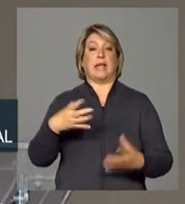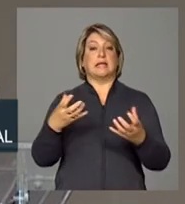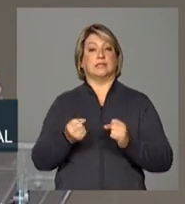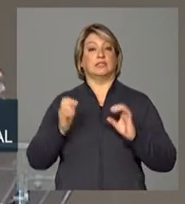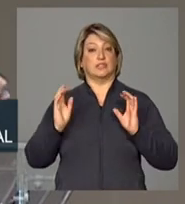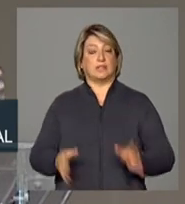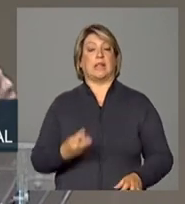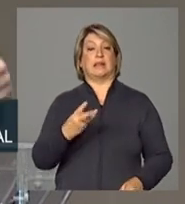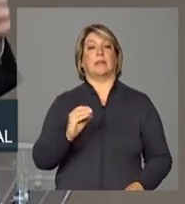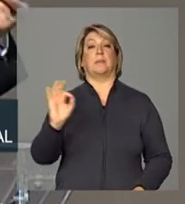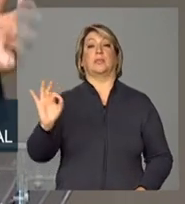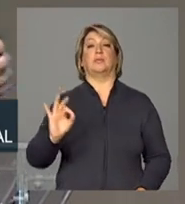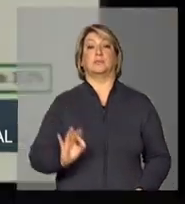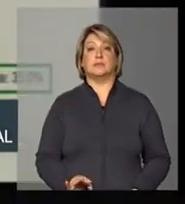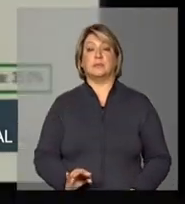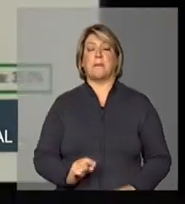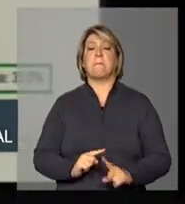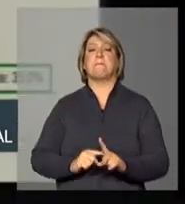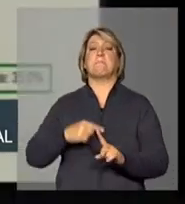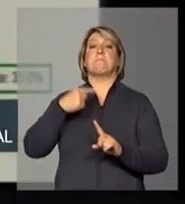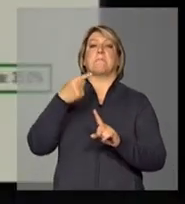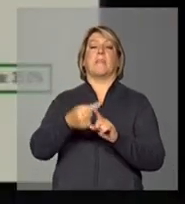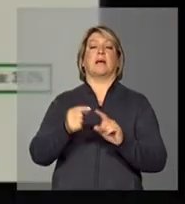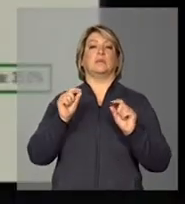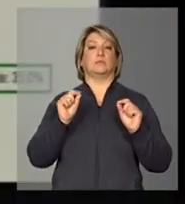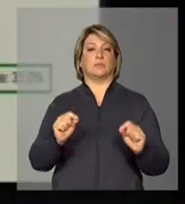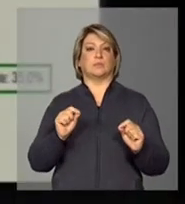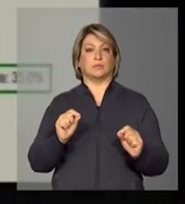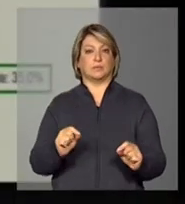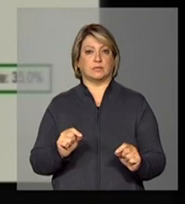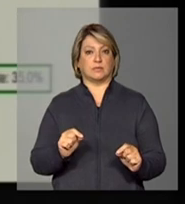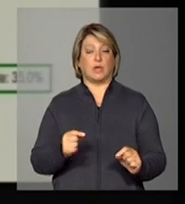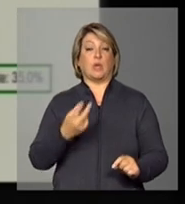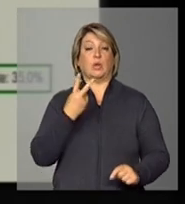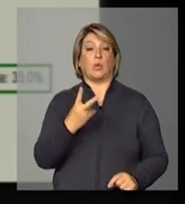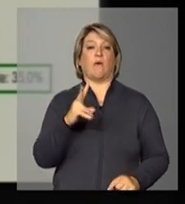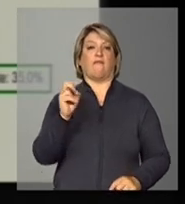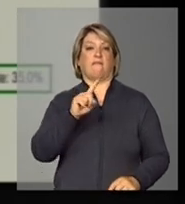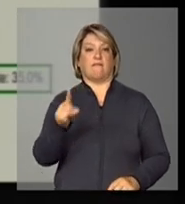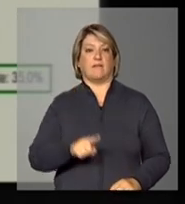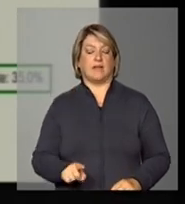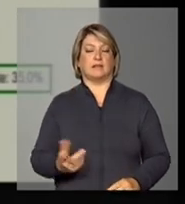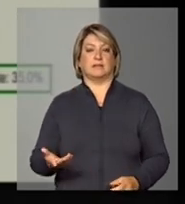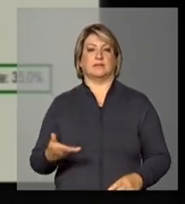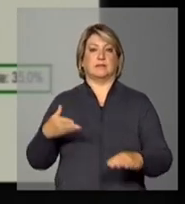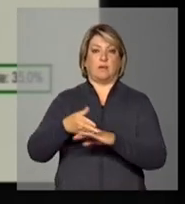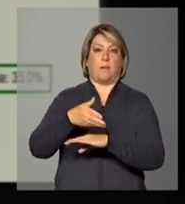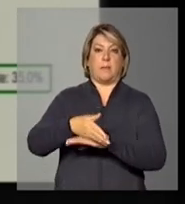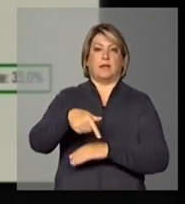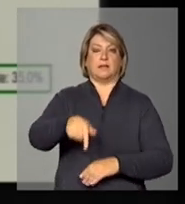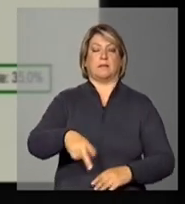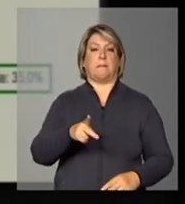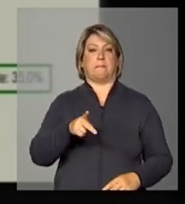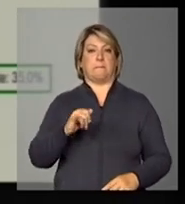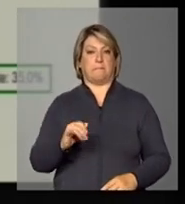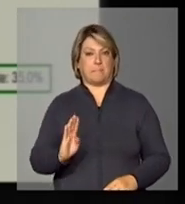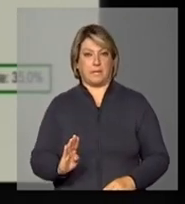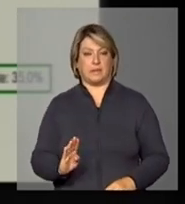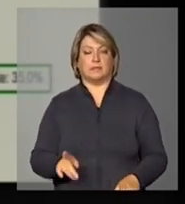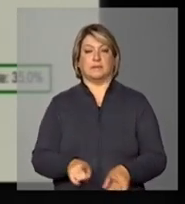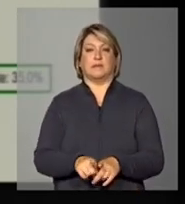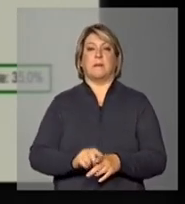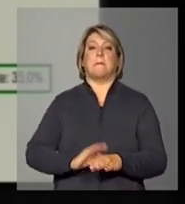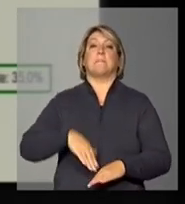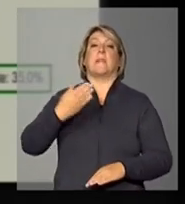que é mais do que mais de duas vezes a participação no PIB e mais que a